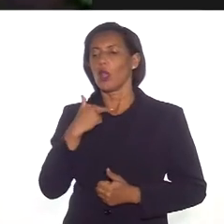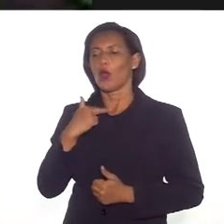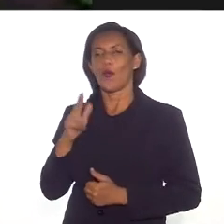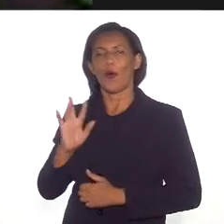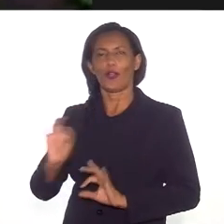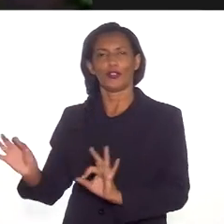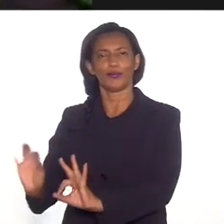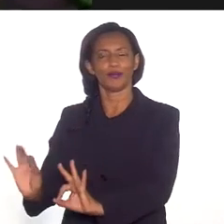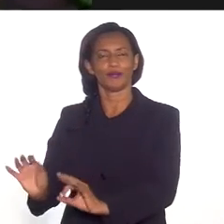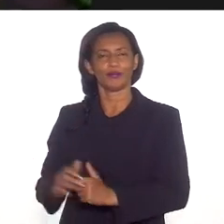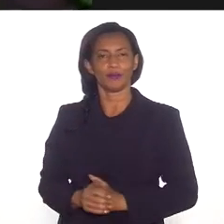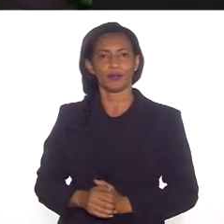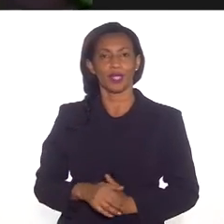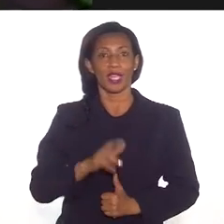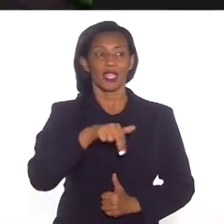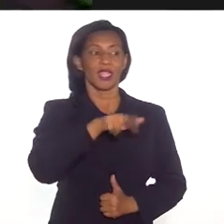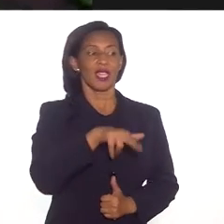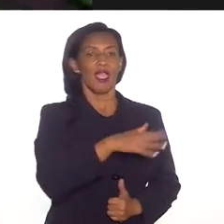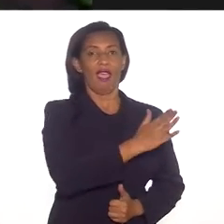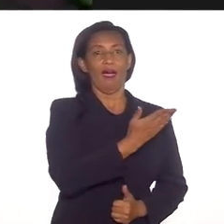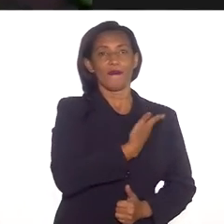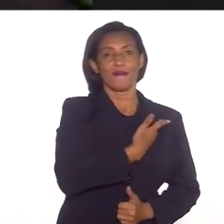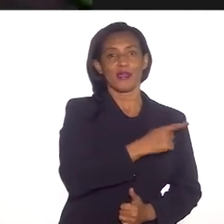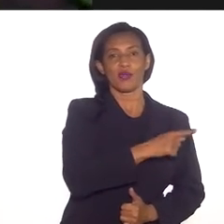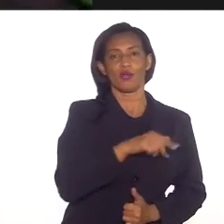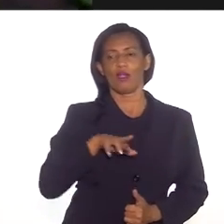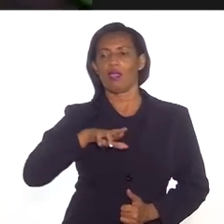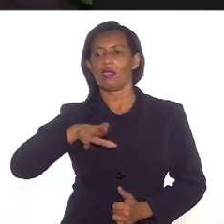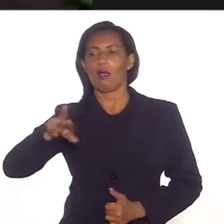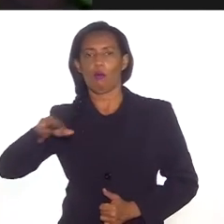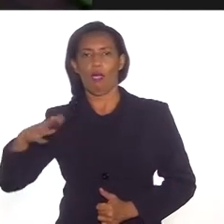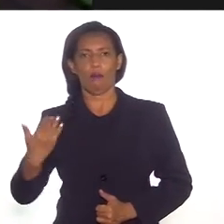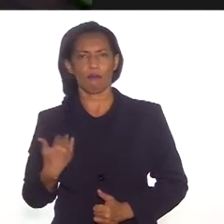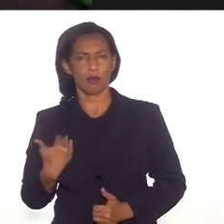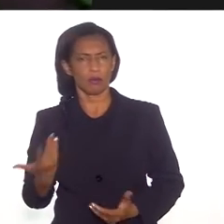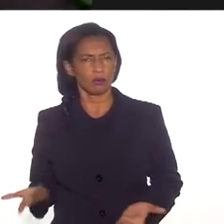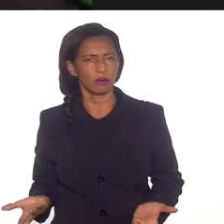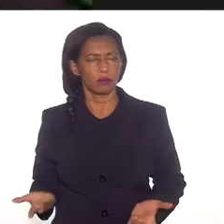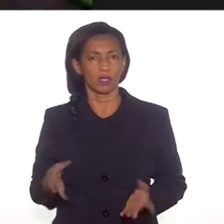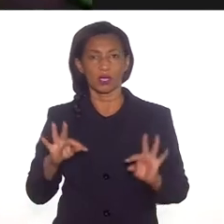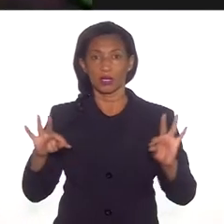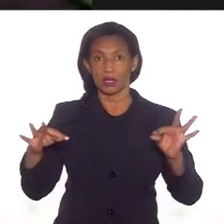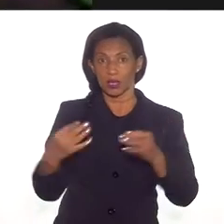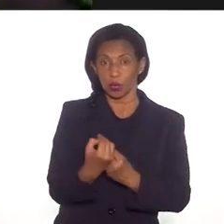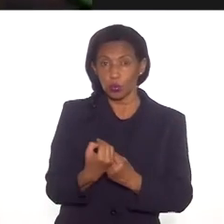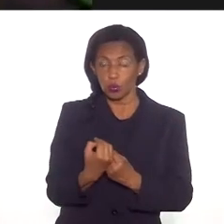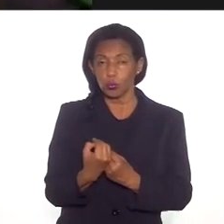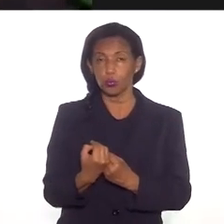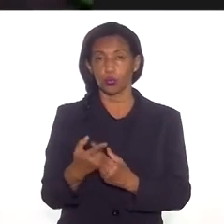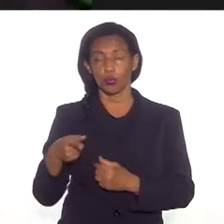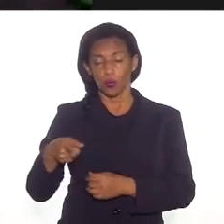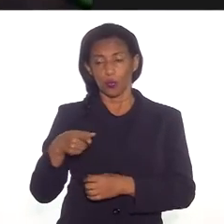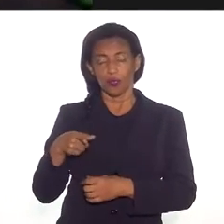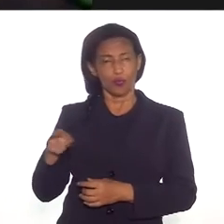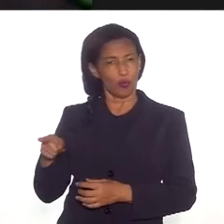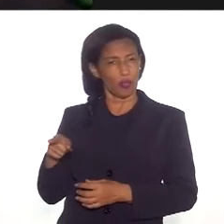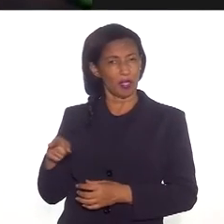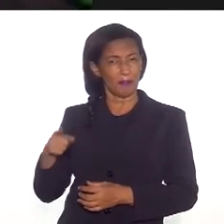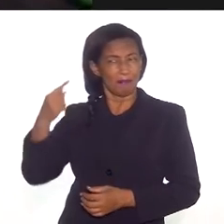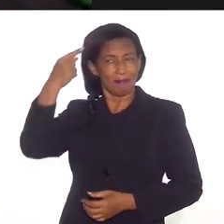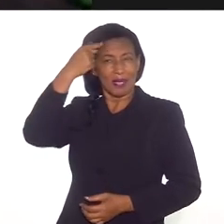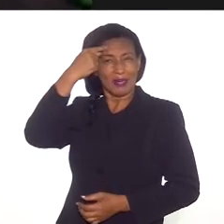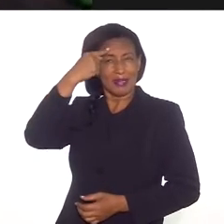quem você deveria perseguir ou não, quem é o amigo e quem não é. Então, tudo isso foi algo que foi